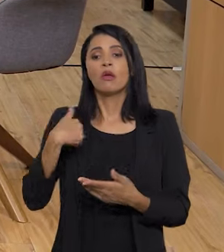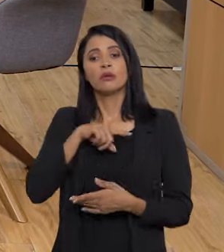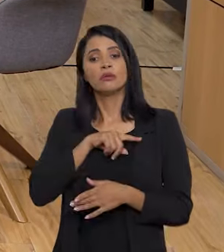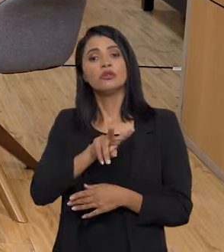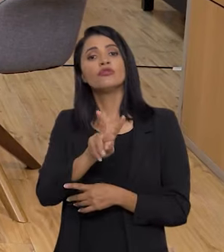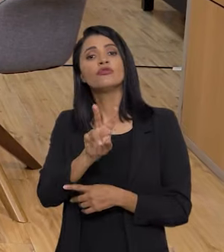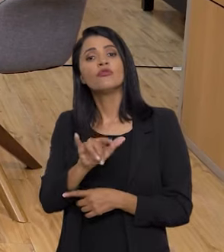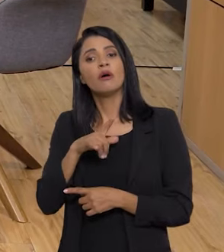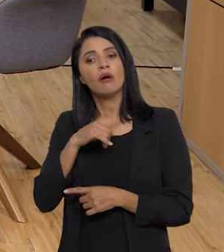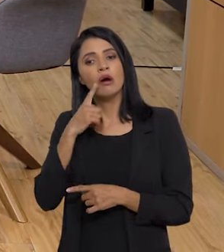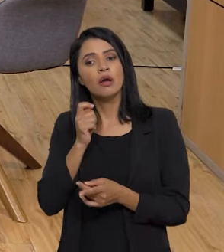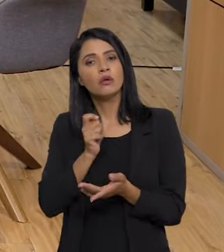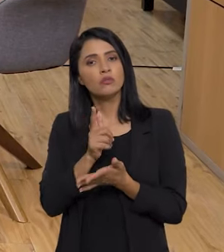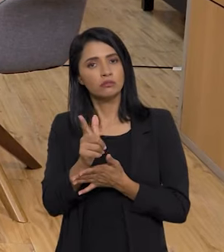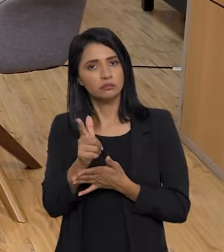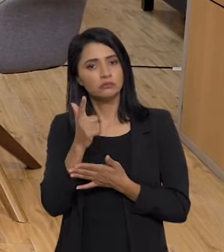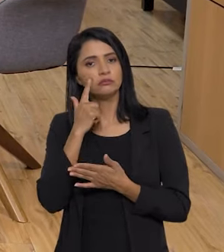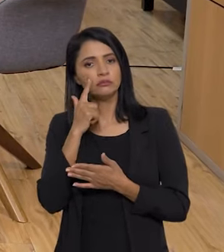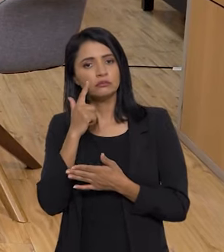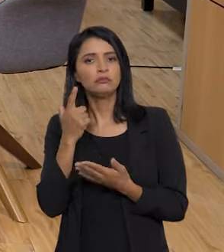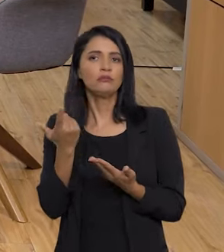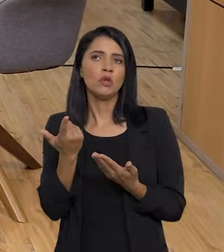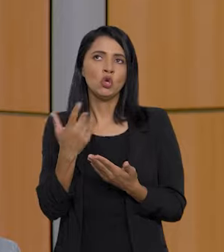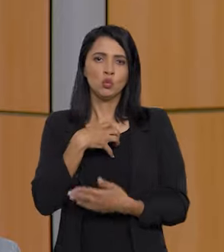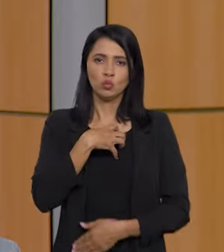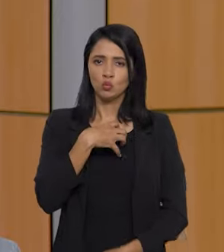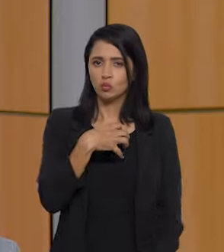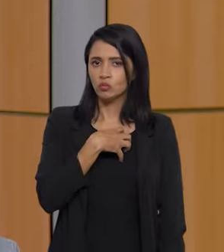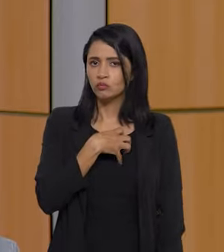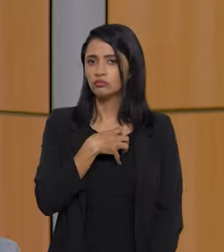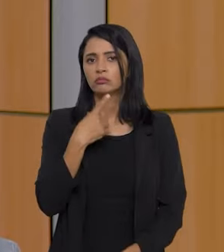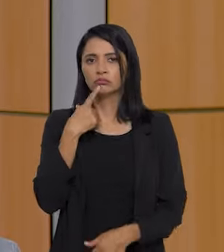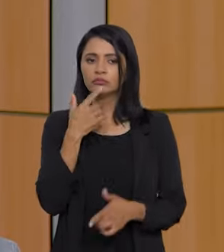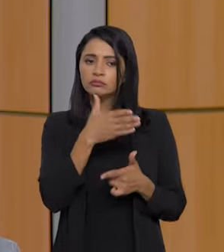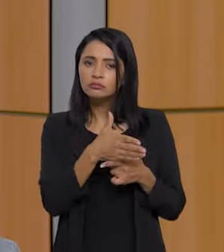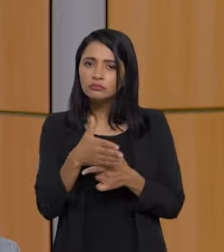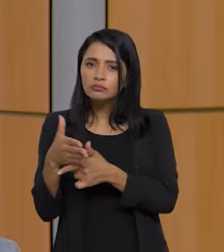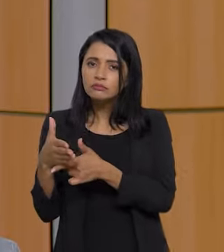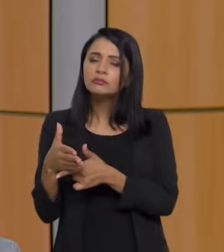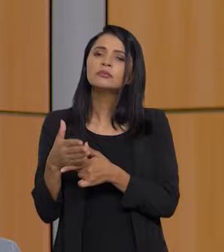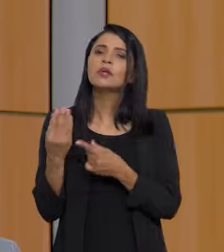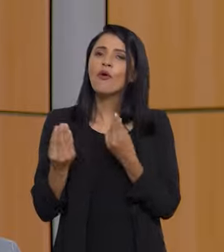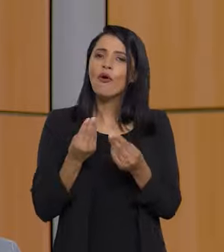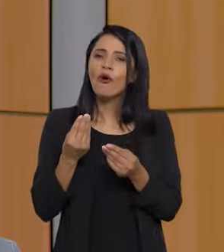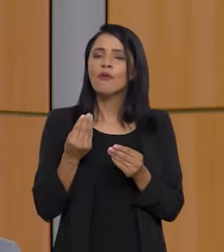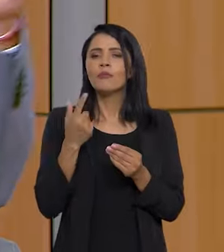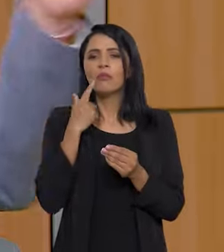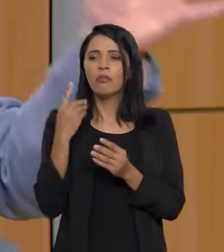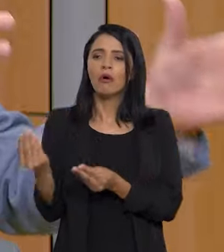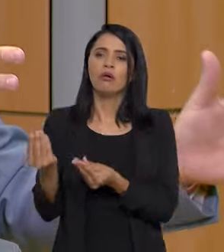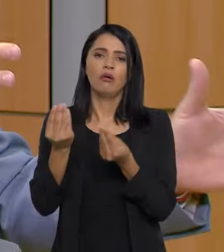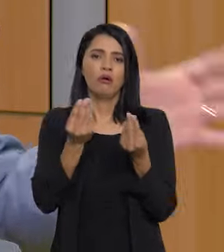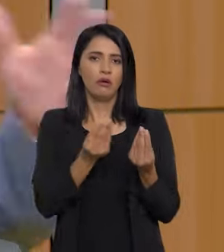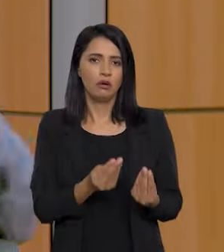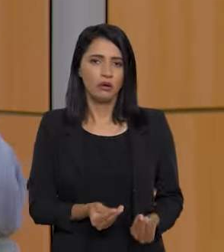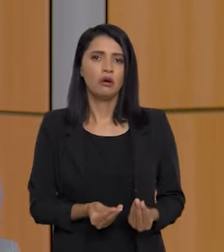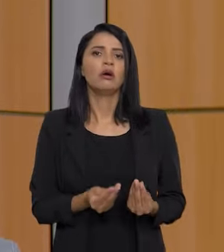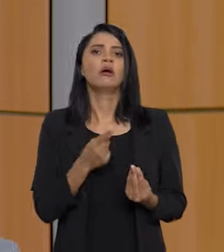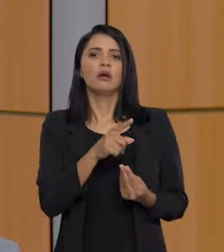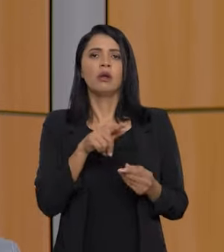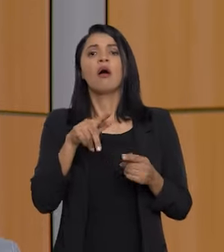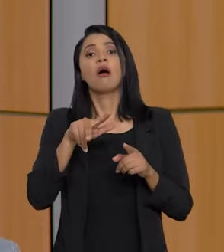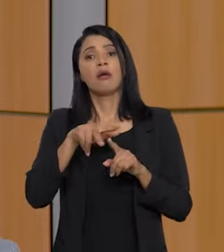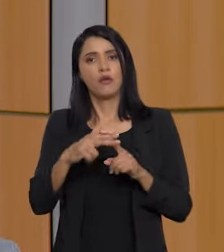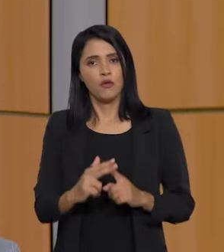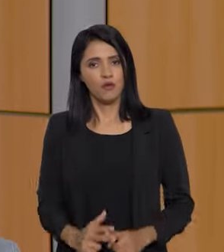nós vamos adquiri-las de uma maneira, a prestação, diria assim, para destiná-las à